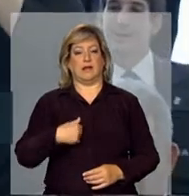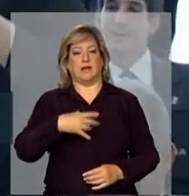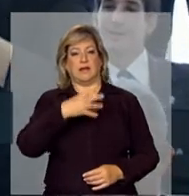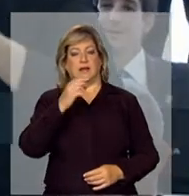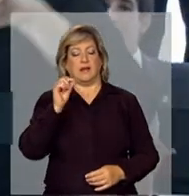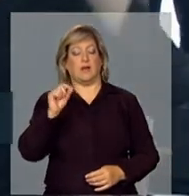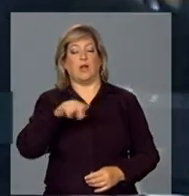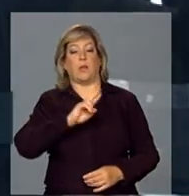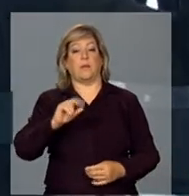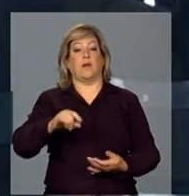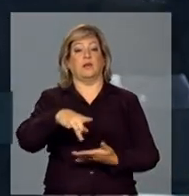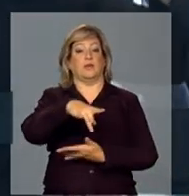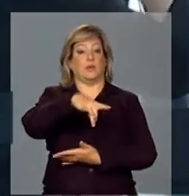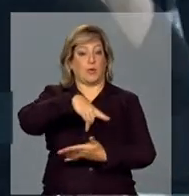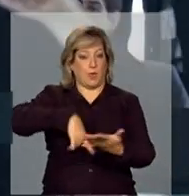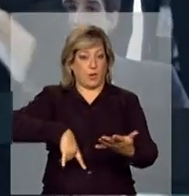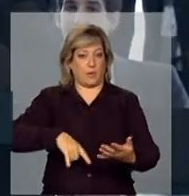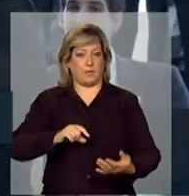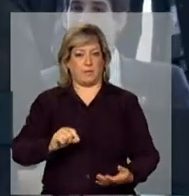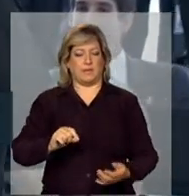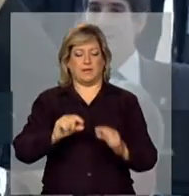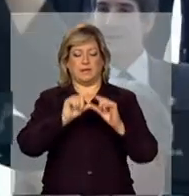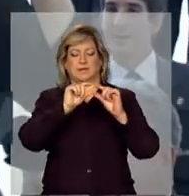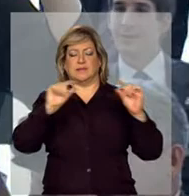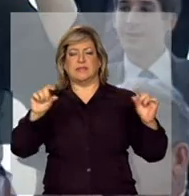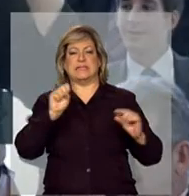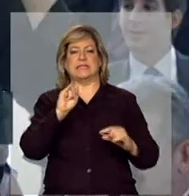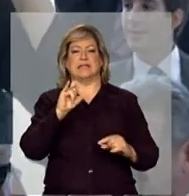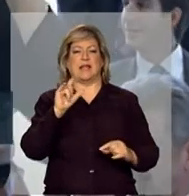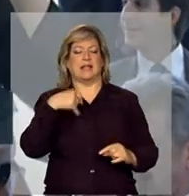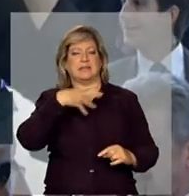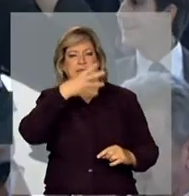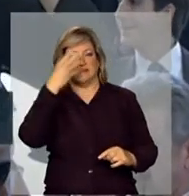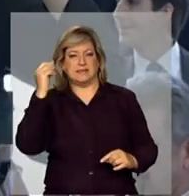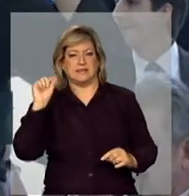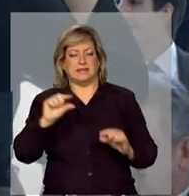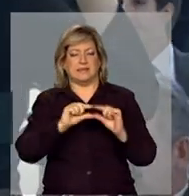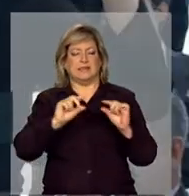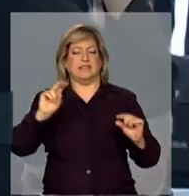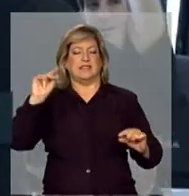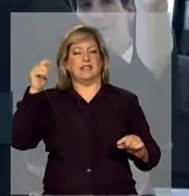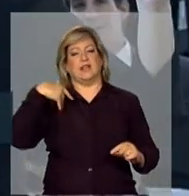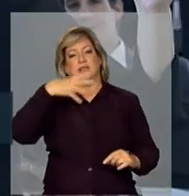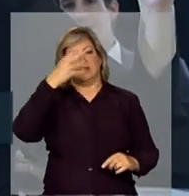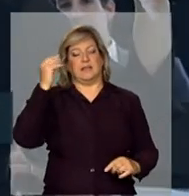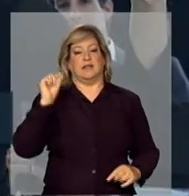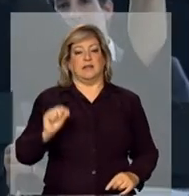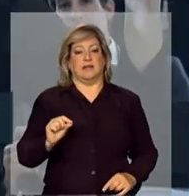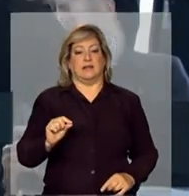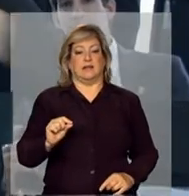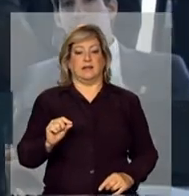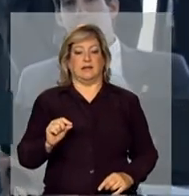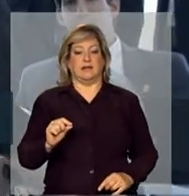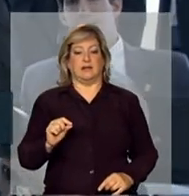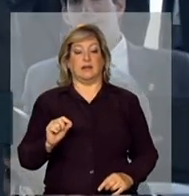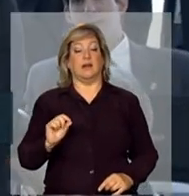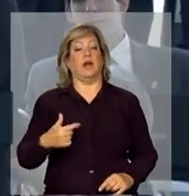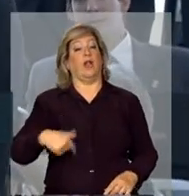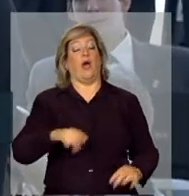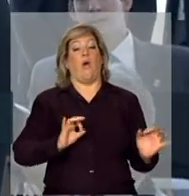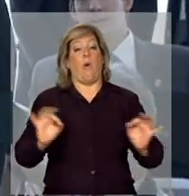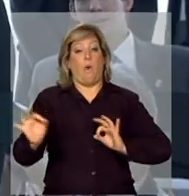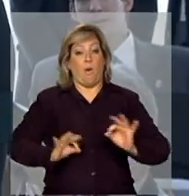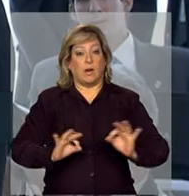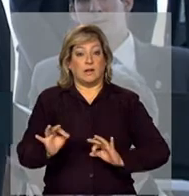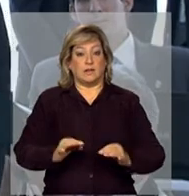De documentação, a sigla é enorme, mais uma sigla, essa sigla é antiga, eu tinha esquecido, que é o de organizar